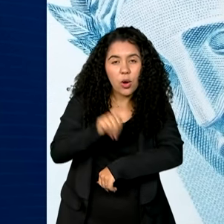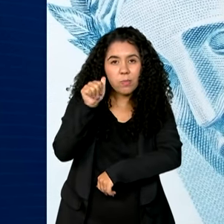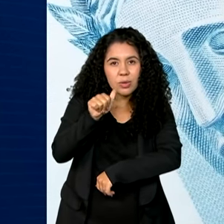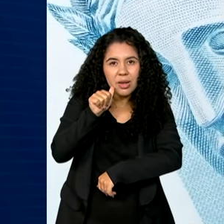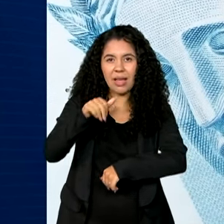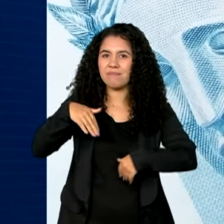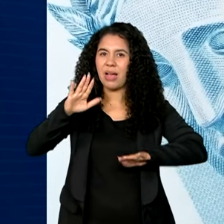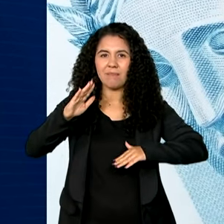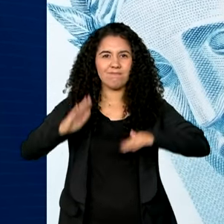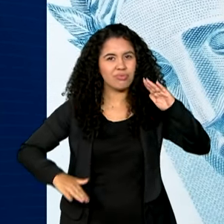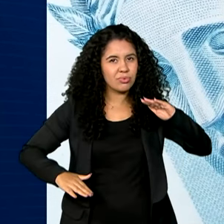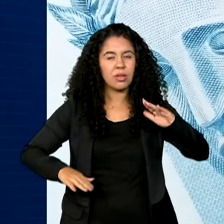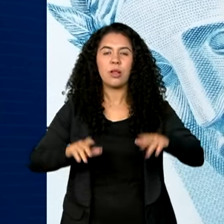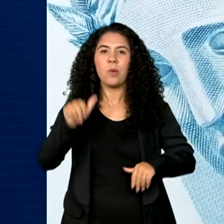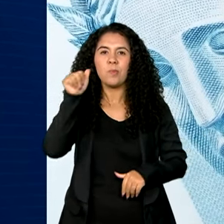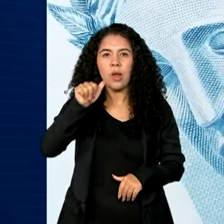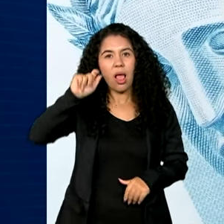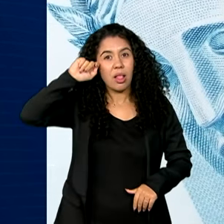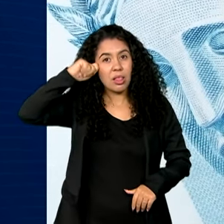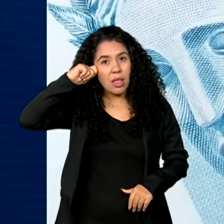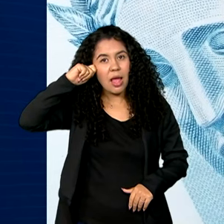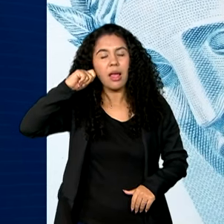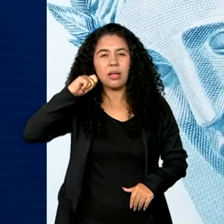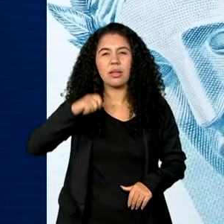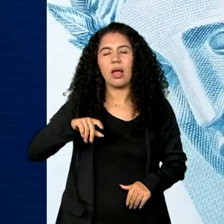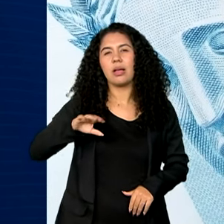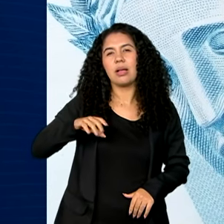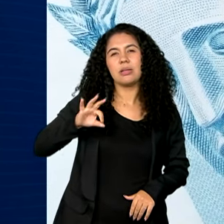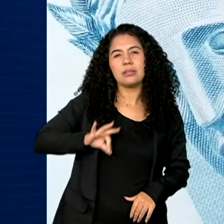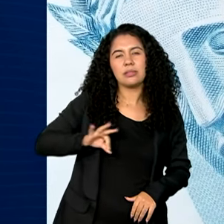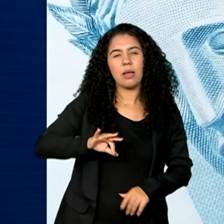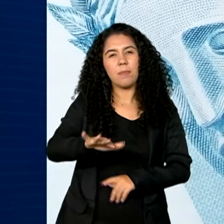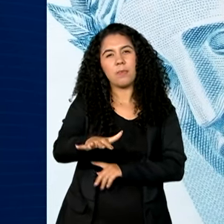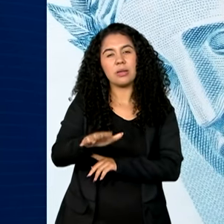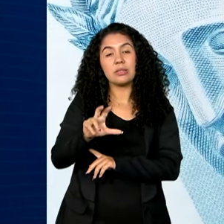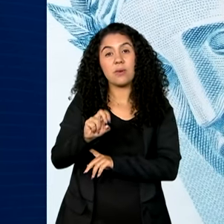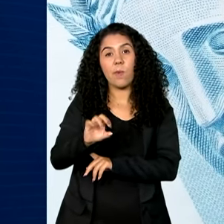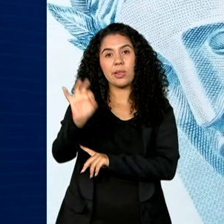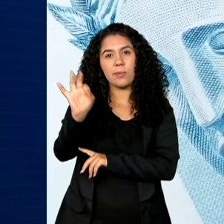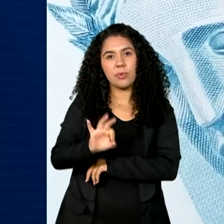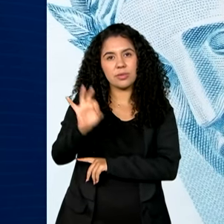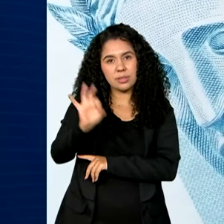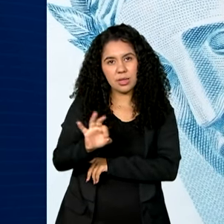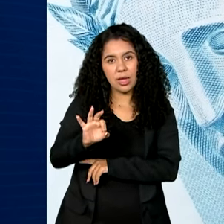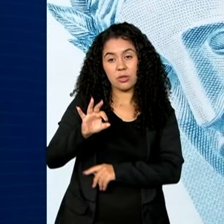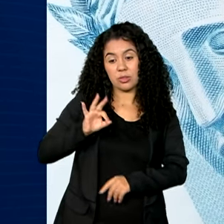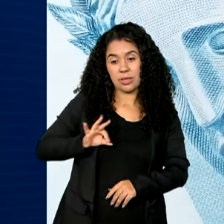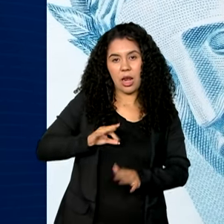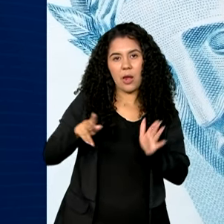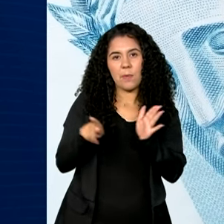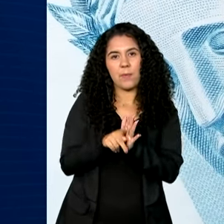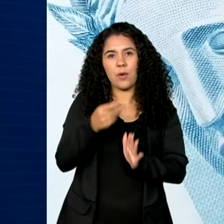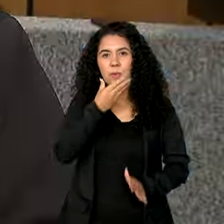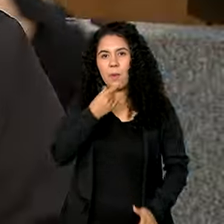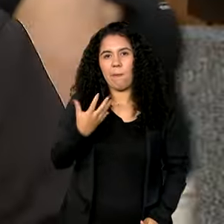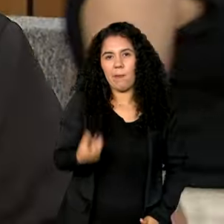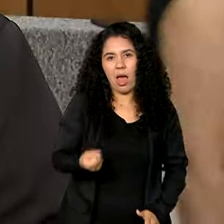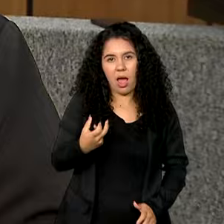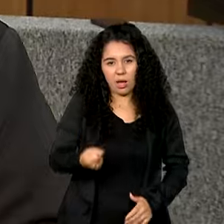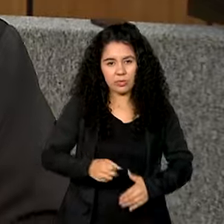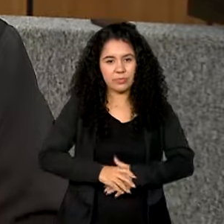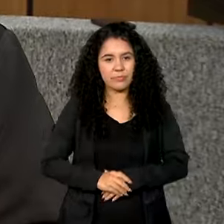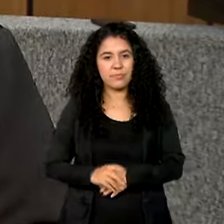sontagem. Mulheres negras recebem o equivalente a 50% da remuneração dos homens brancos.